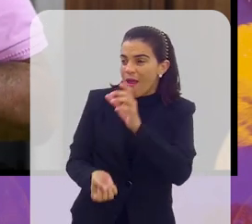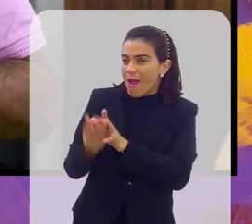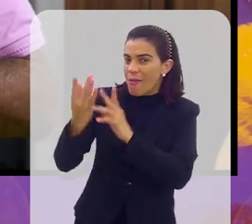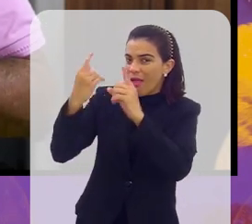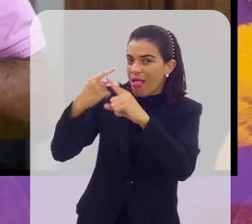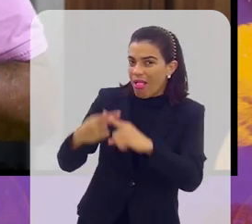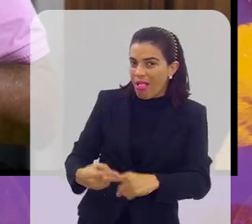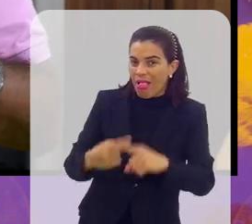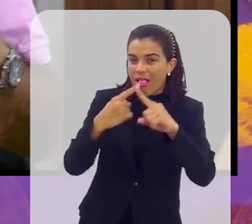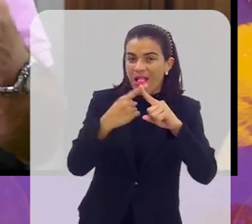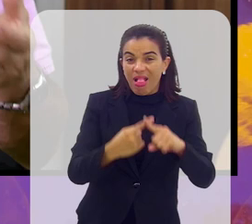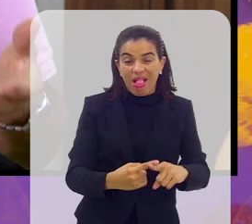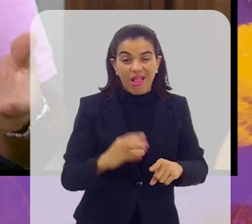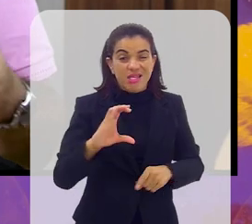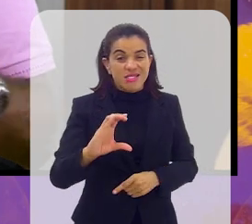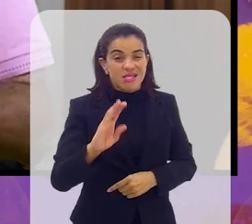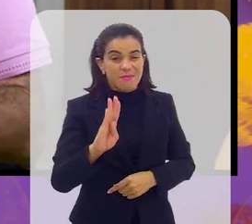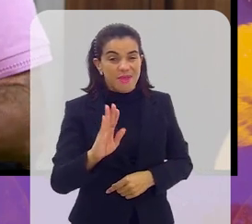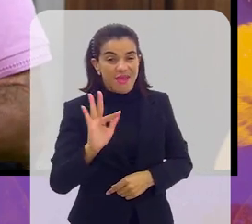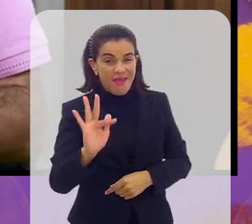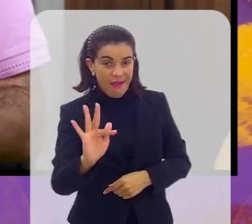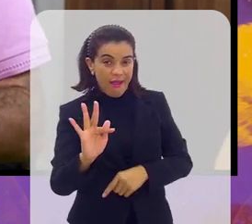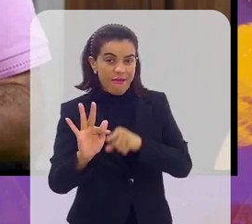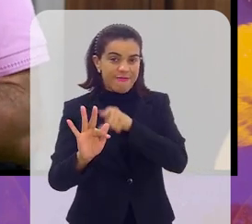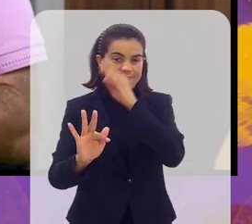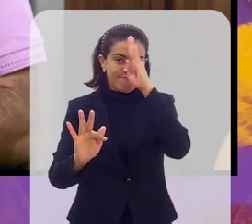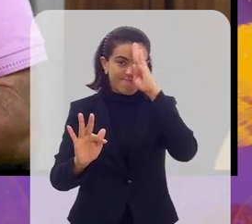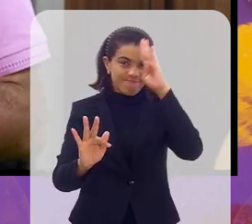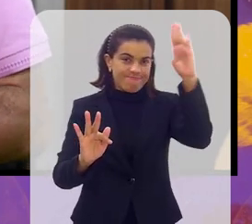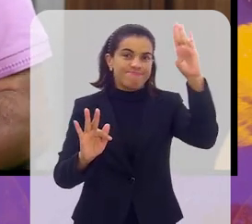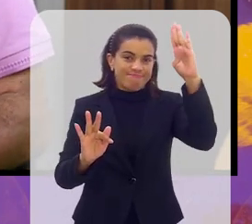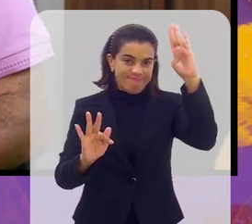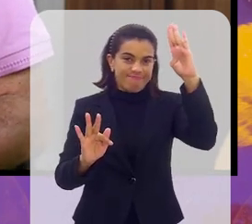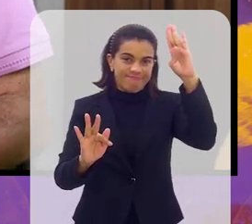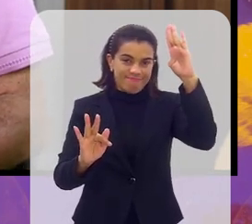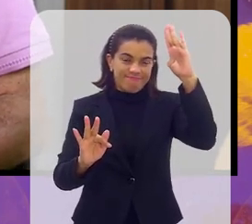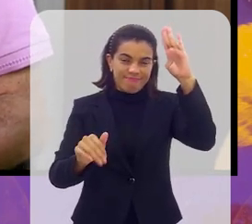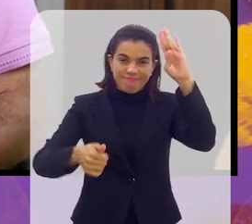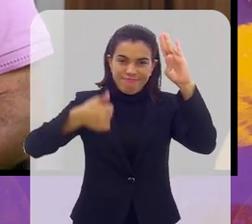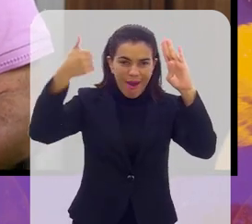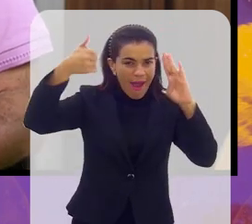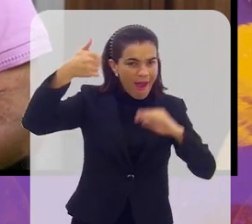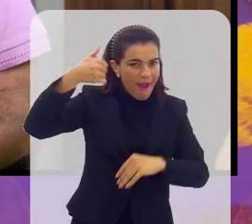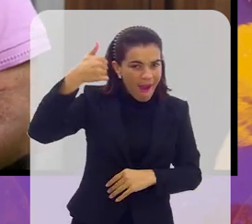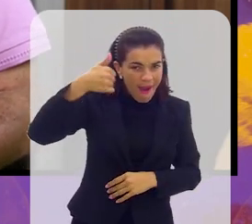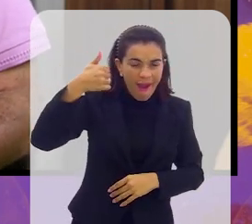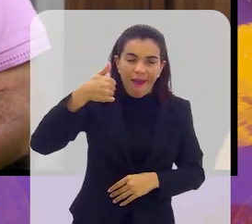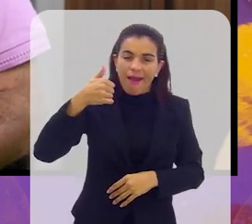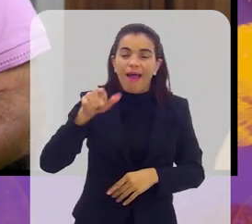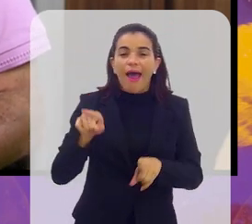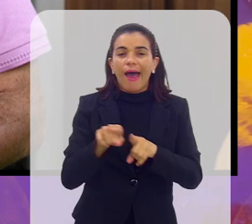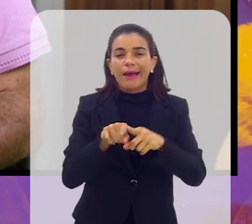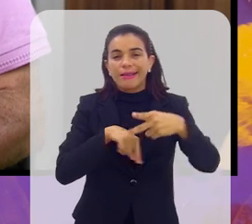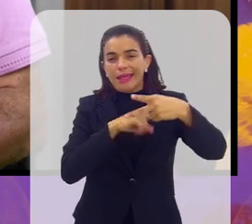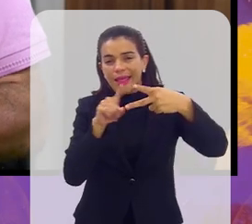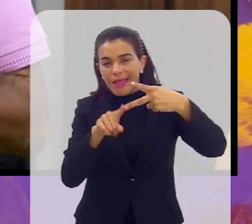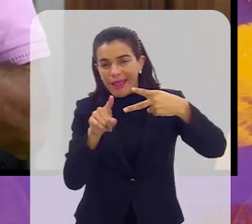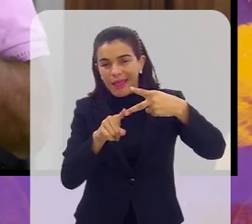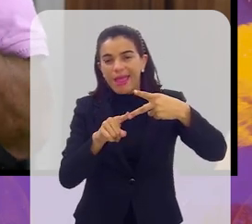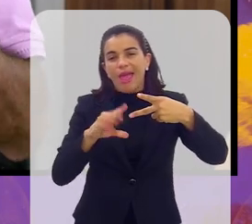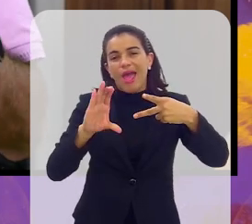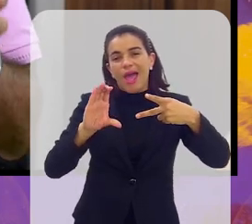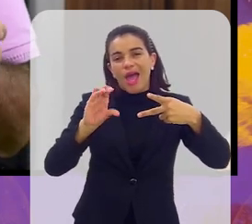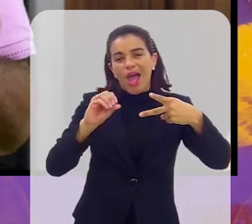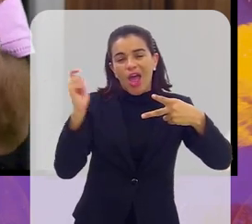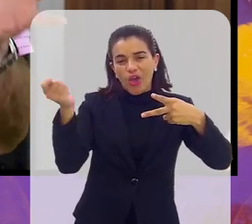CBF, que é a célula mater, né? Aqui do futebol brasileiro, aí vem a Confederação Sul-Americana.